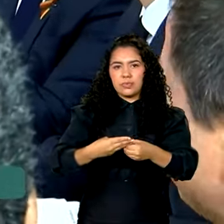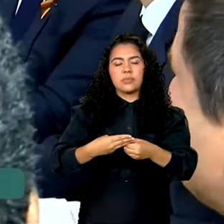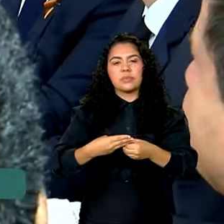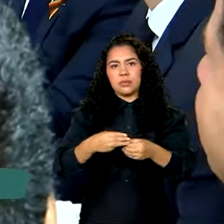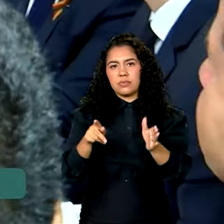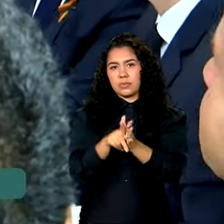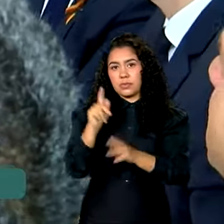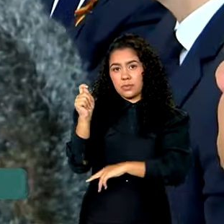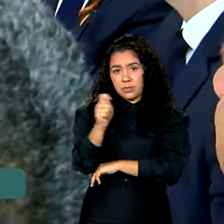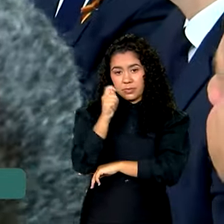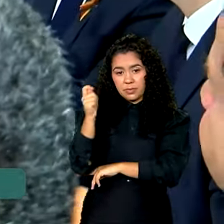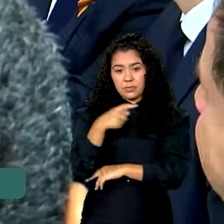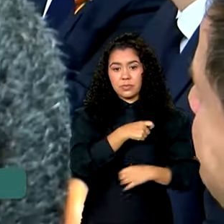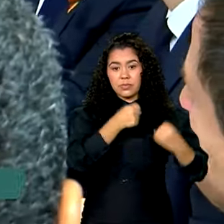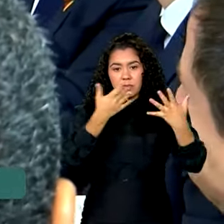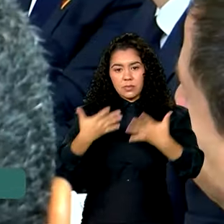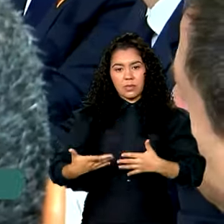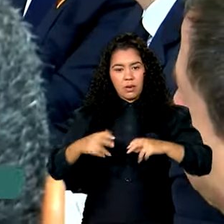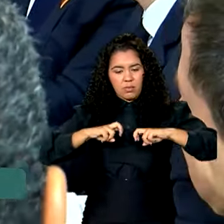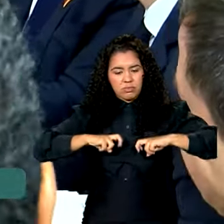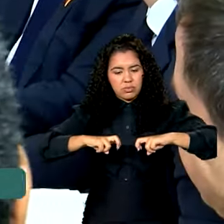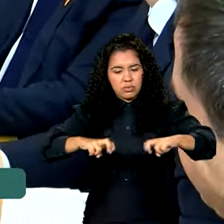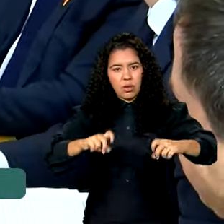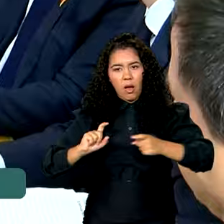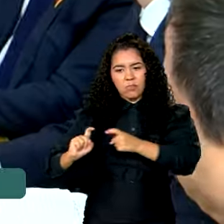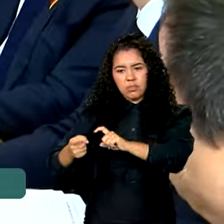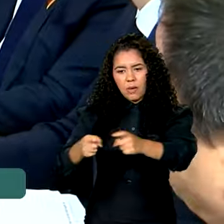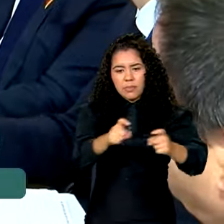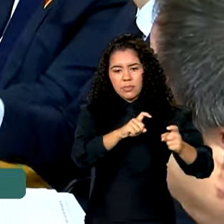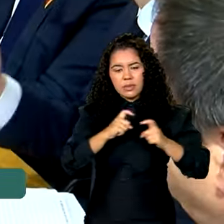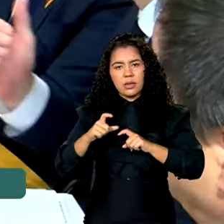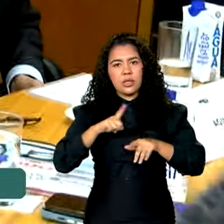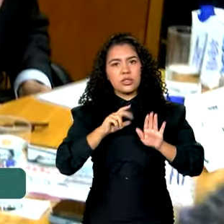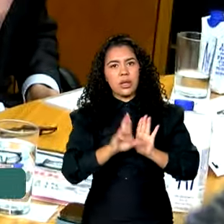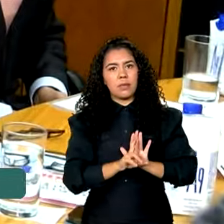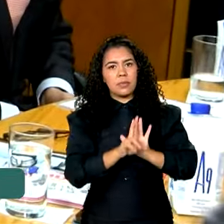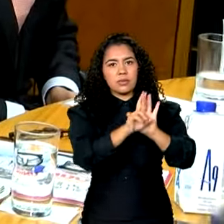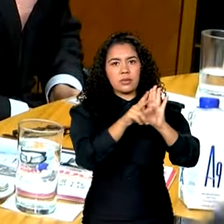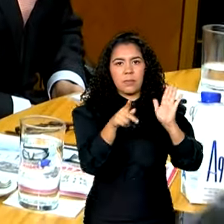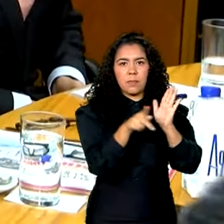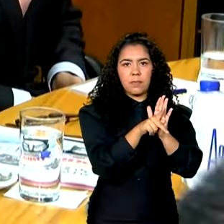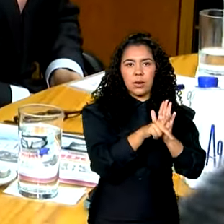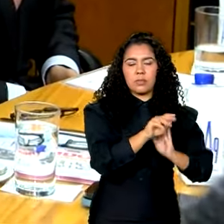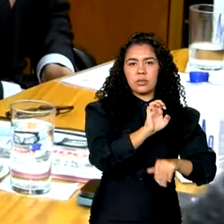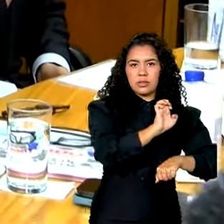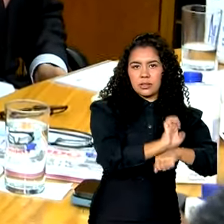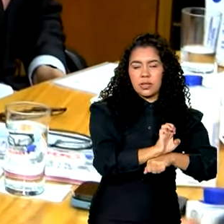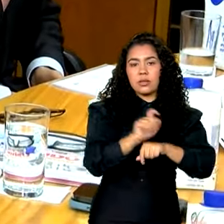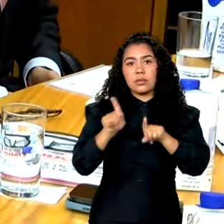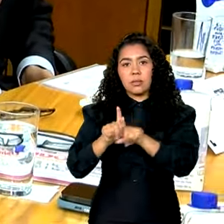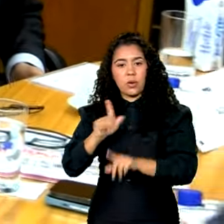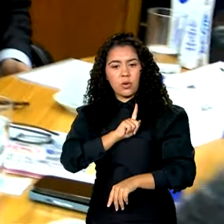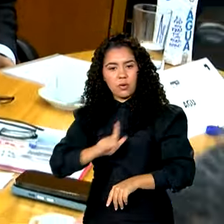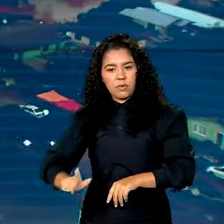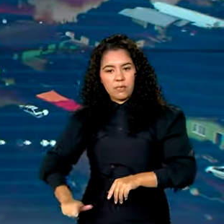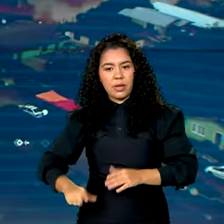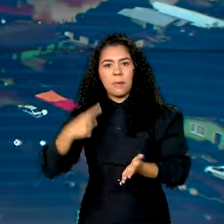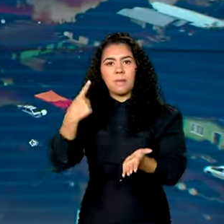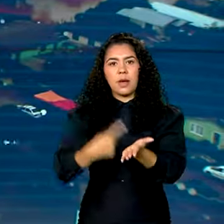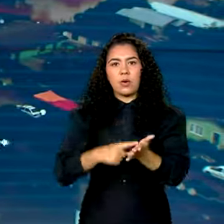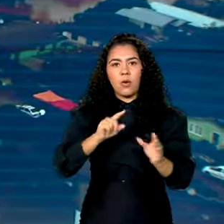essa primeira rodada de negociações, representantes do estado e do governo agendaram uma nova reunião para 45 dias.